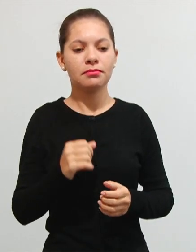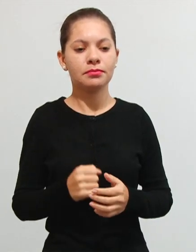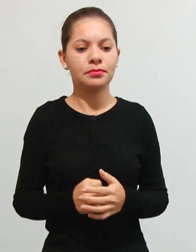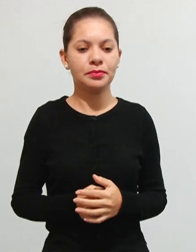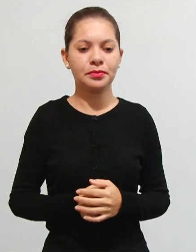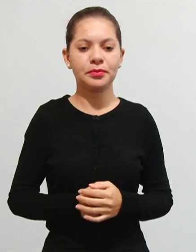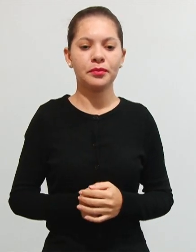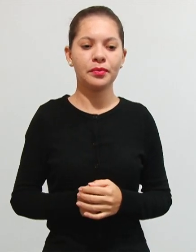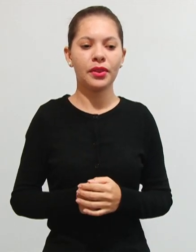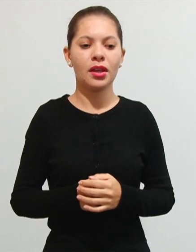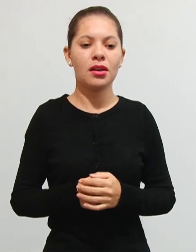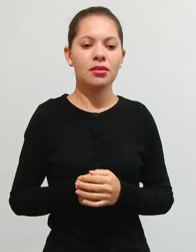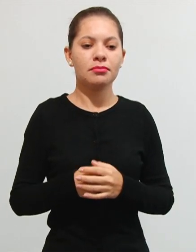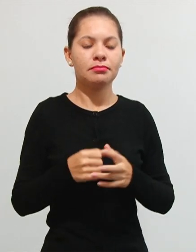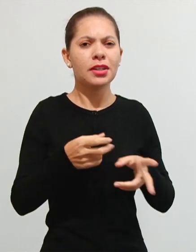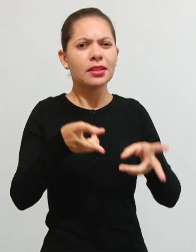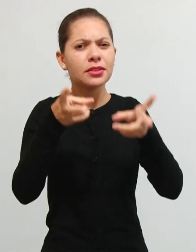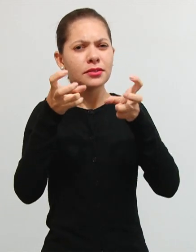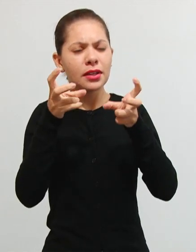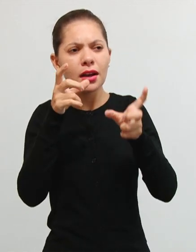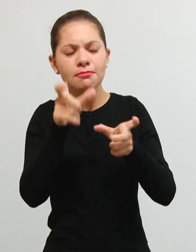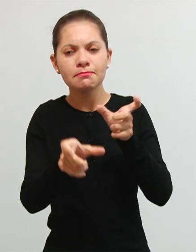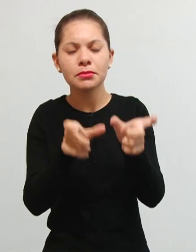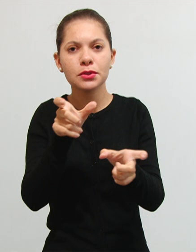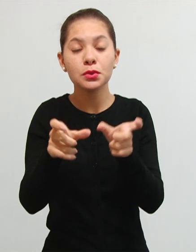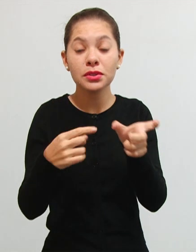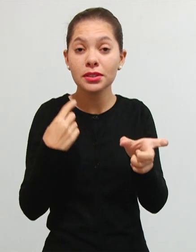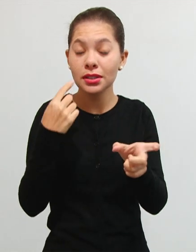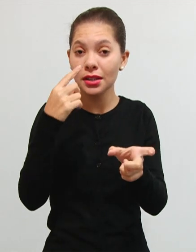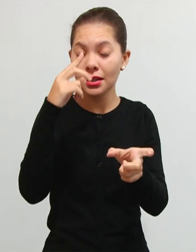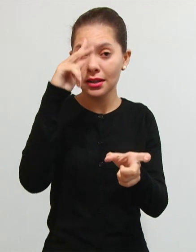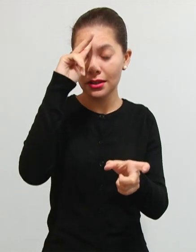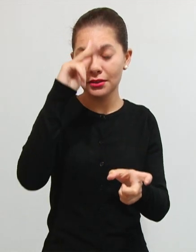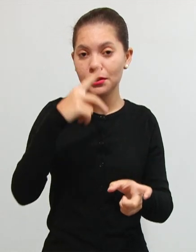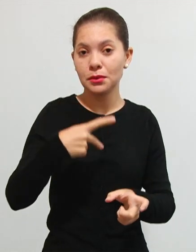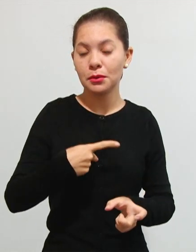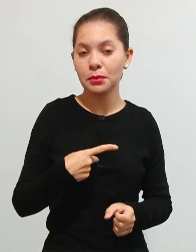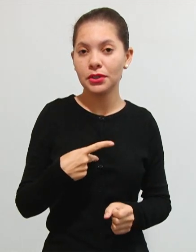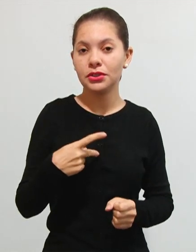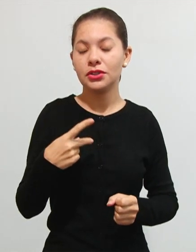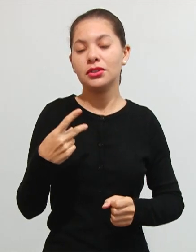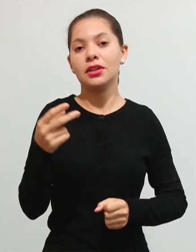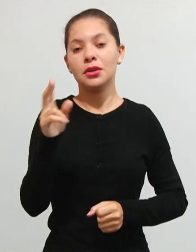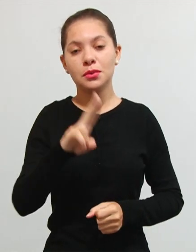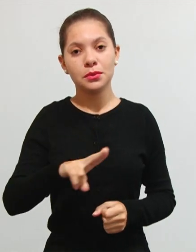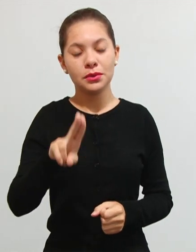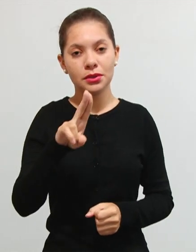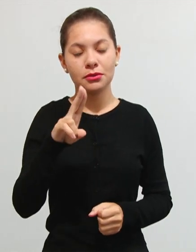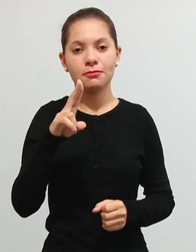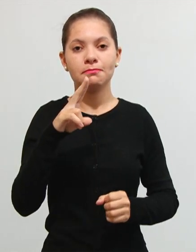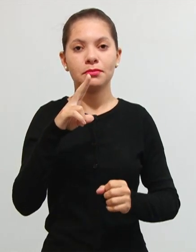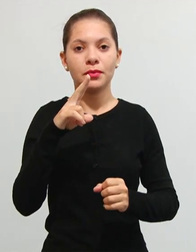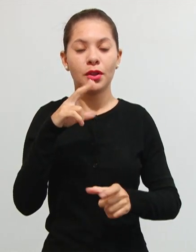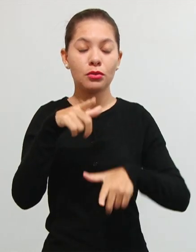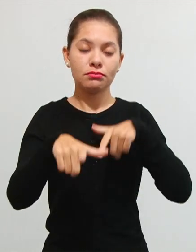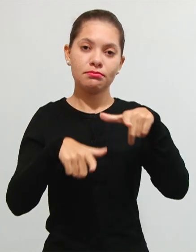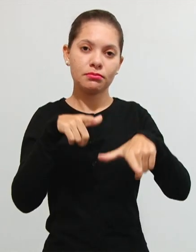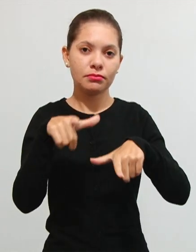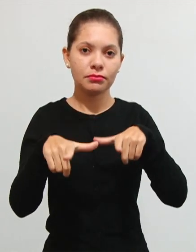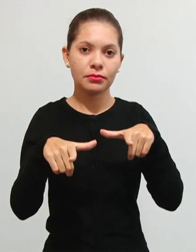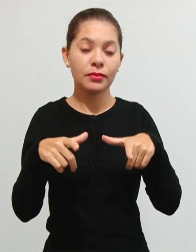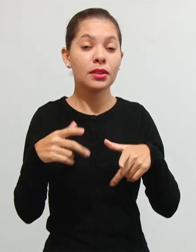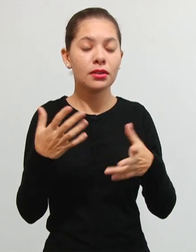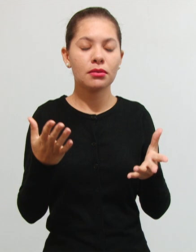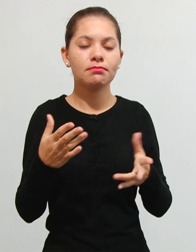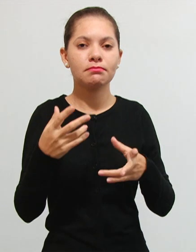seria identificar as pessoas que individualmente estariam usufruindo destes serviços, né? Então,